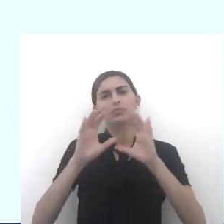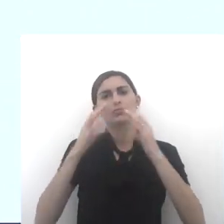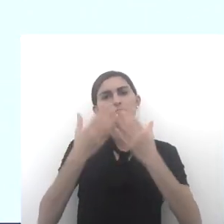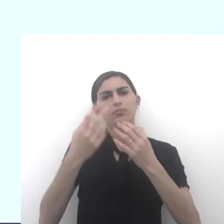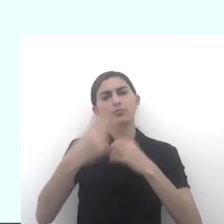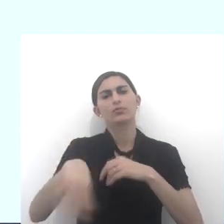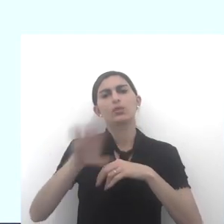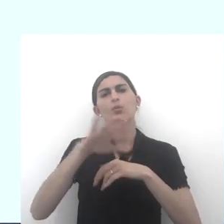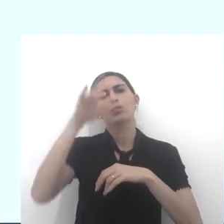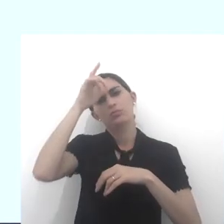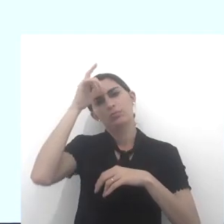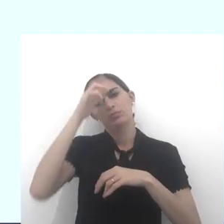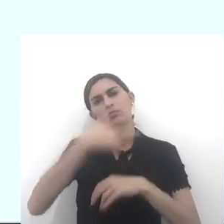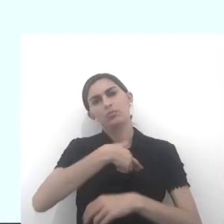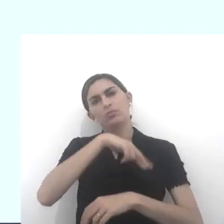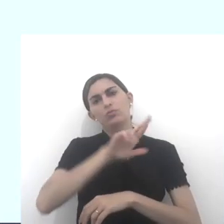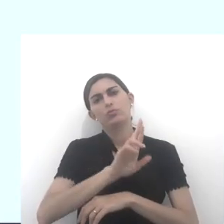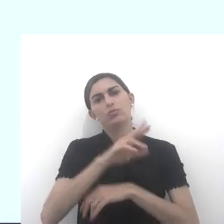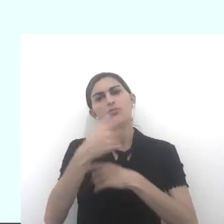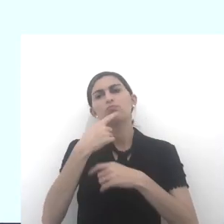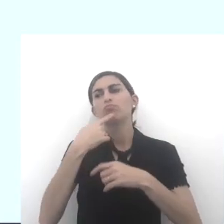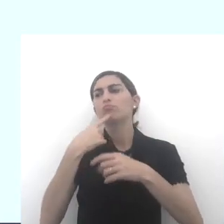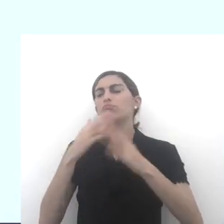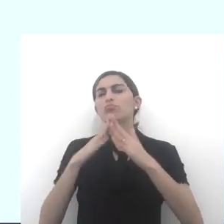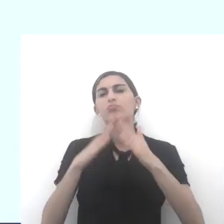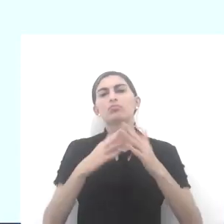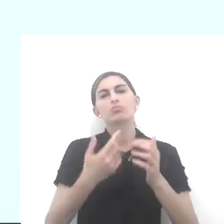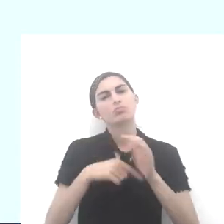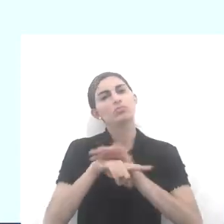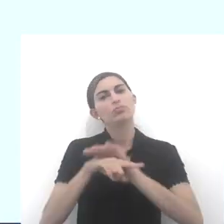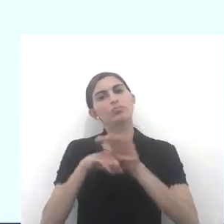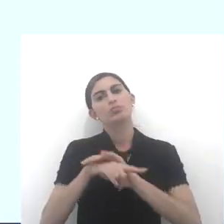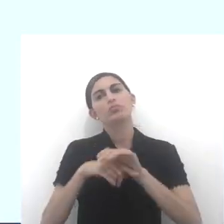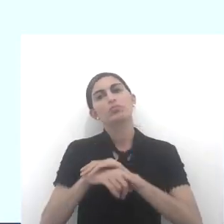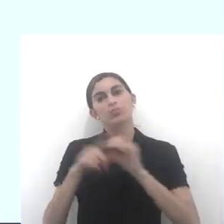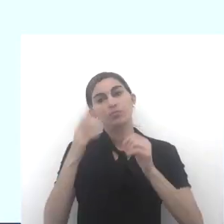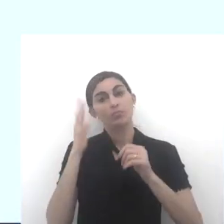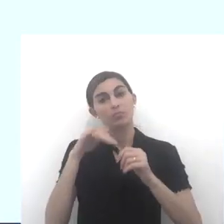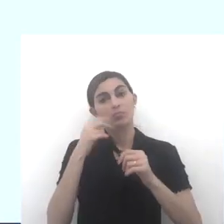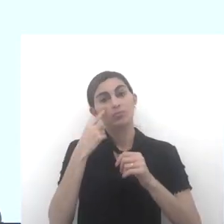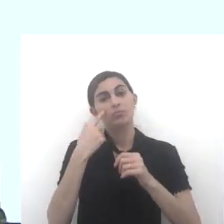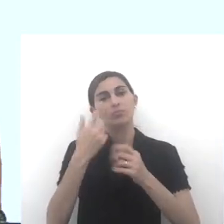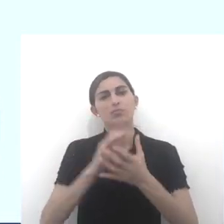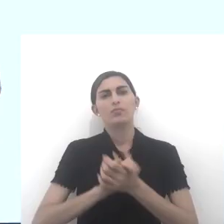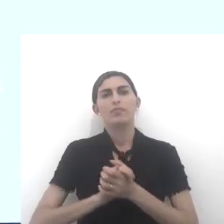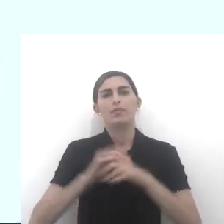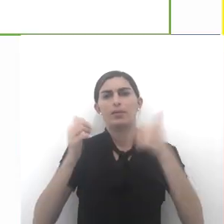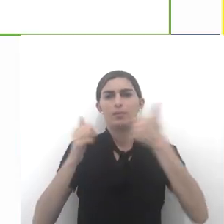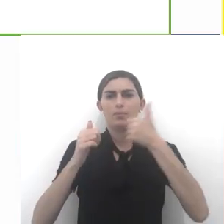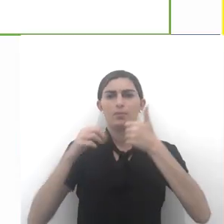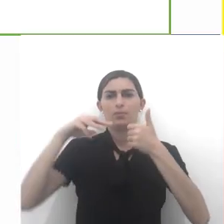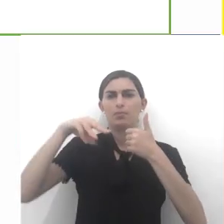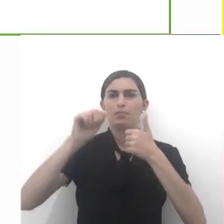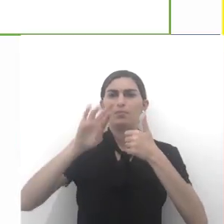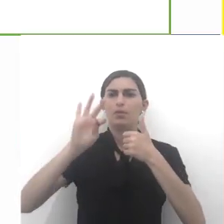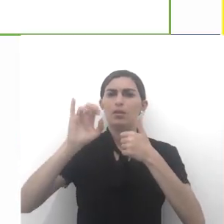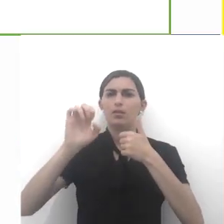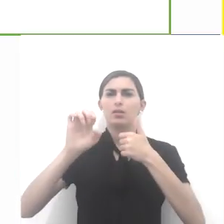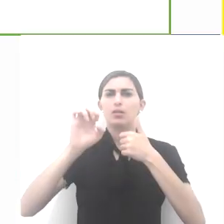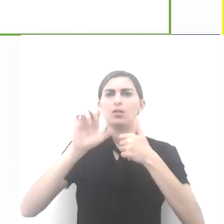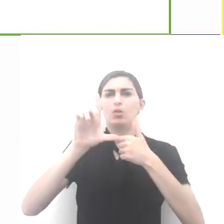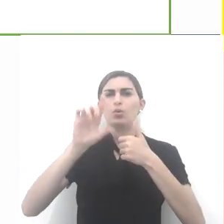sua comunidade quais são os líderes religiosos. Faça essa pesquisa. Vamos lá. A primeira figura,